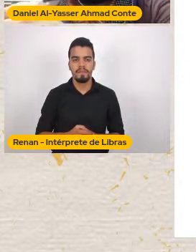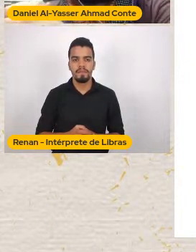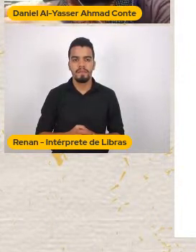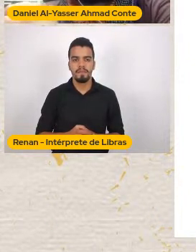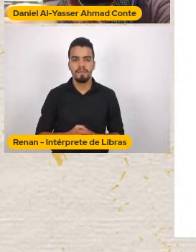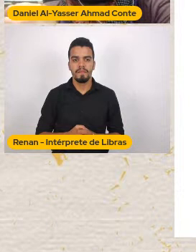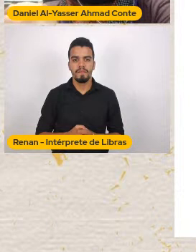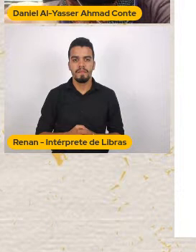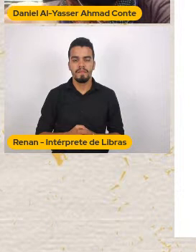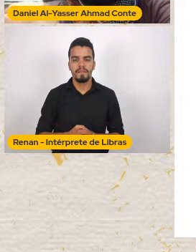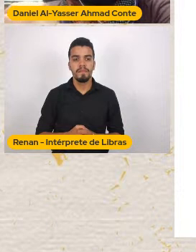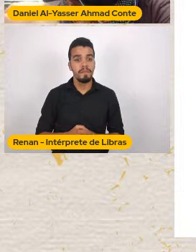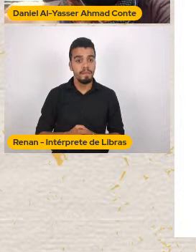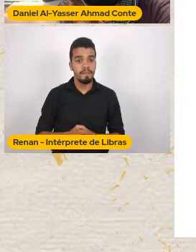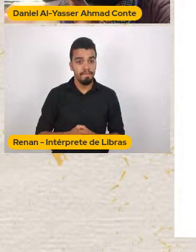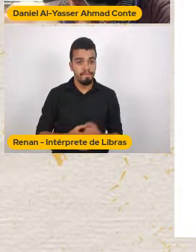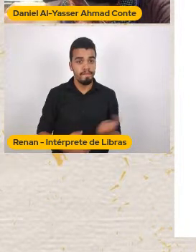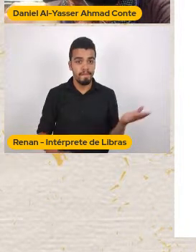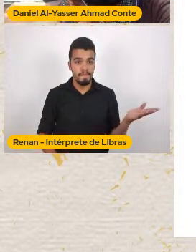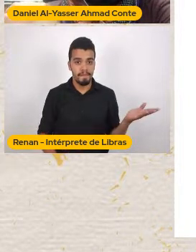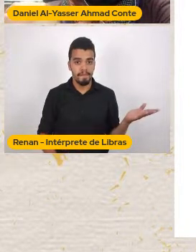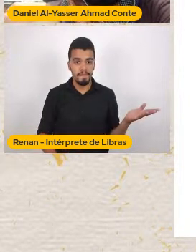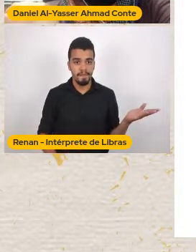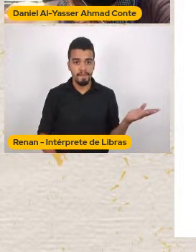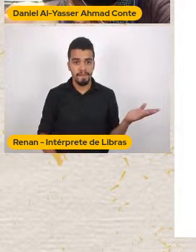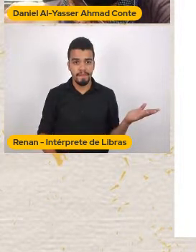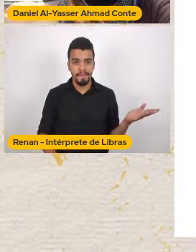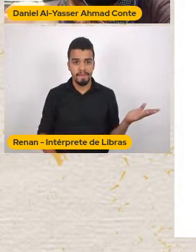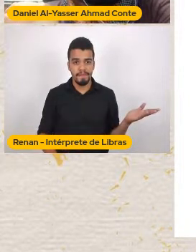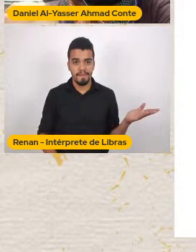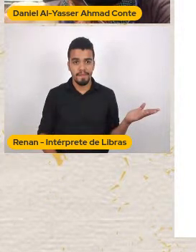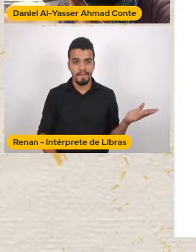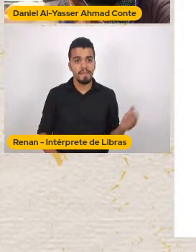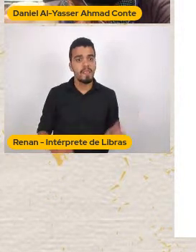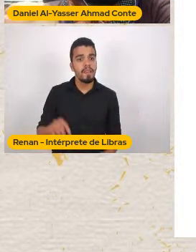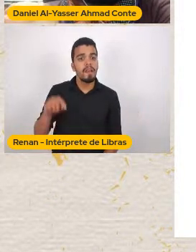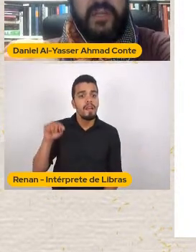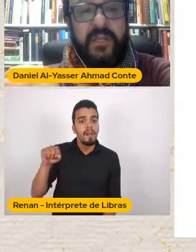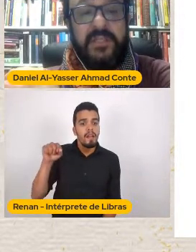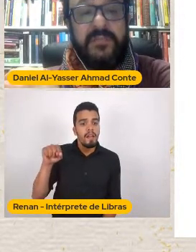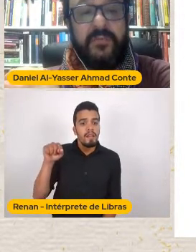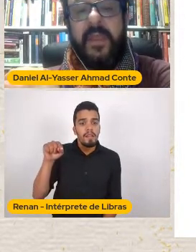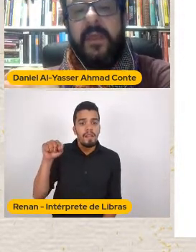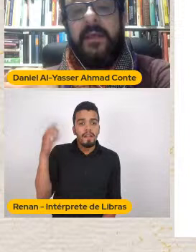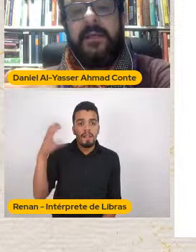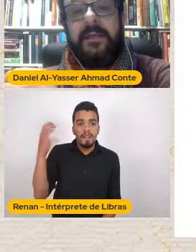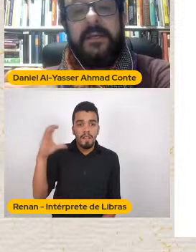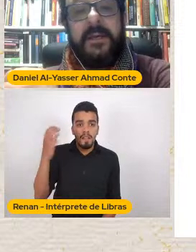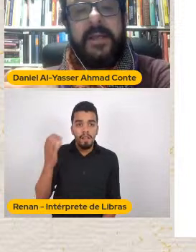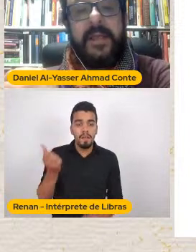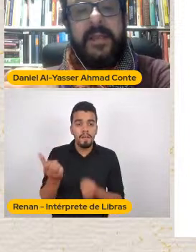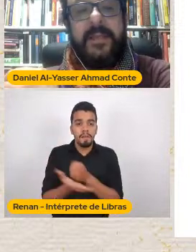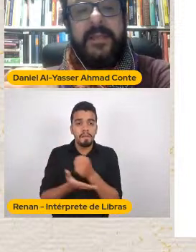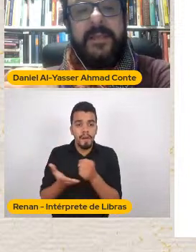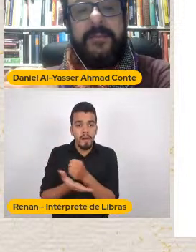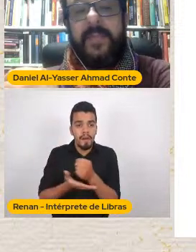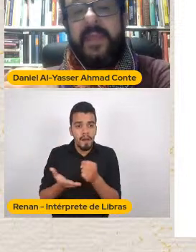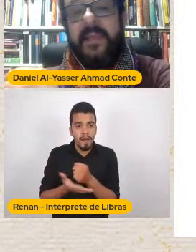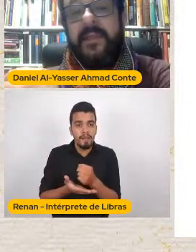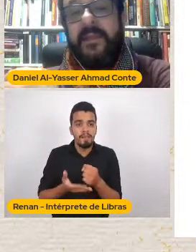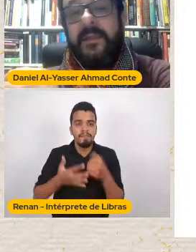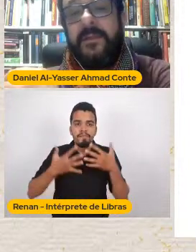Esse Esse cientificismo Né Que baseou O realismo E o naturalismo Ele